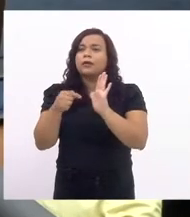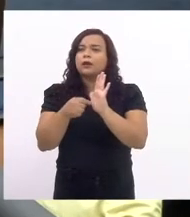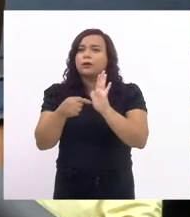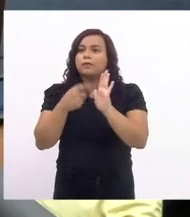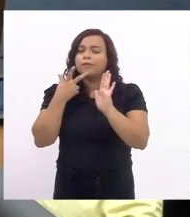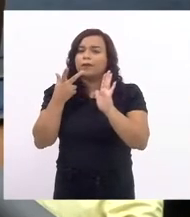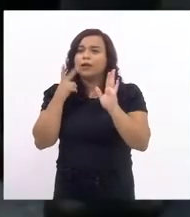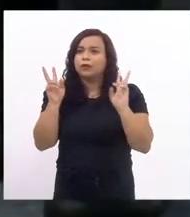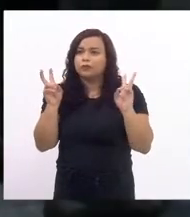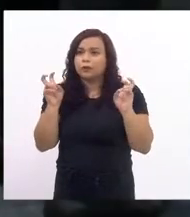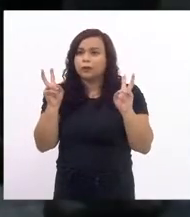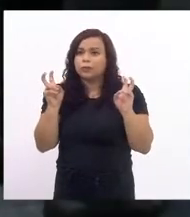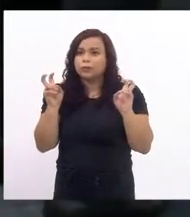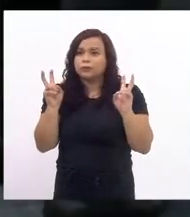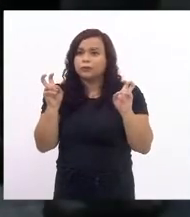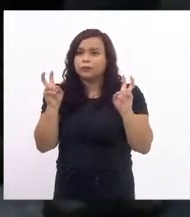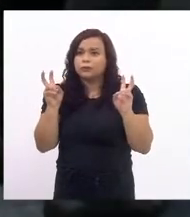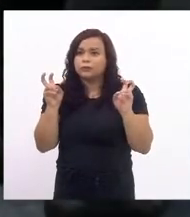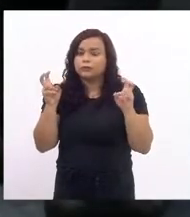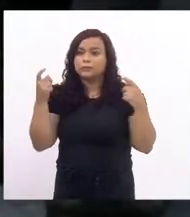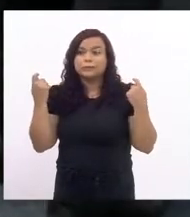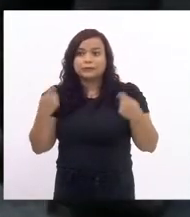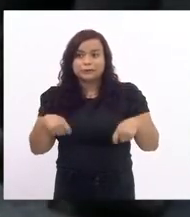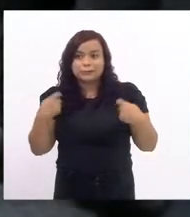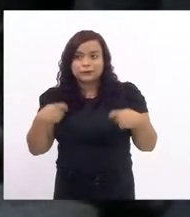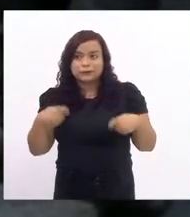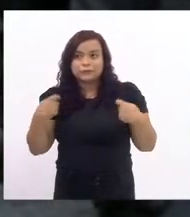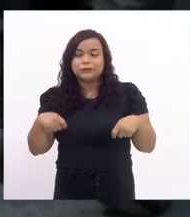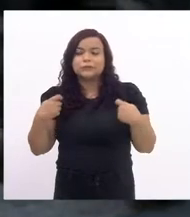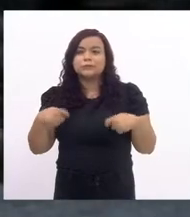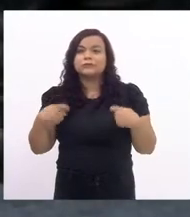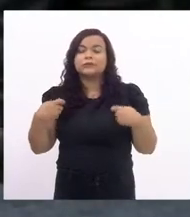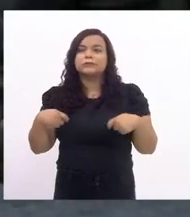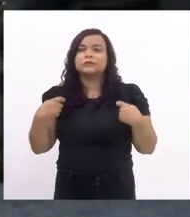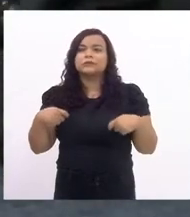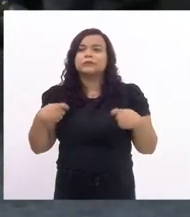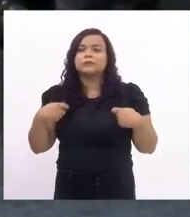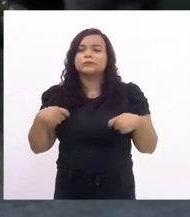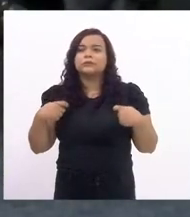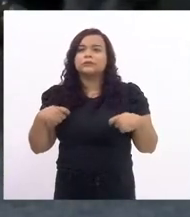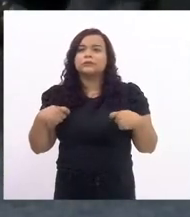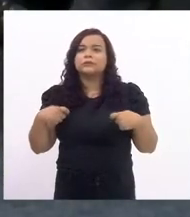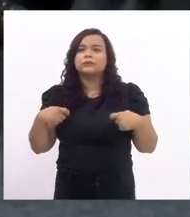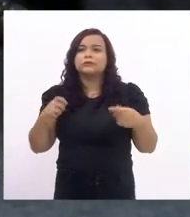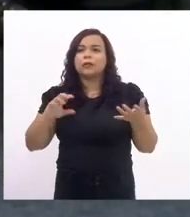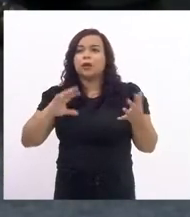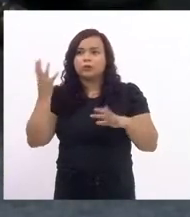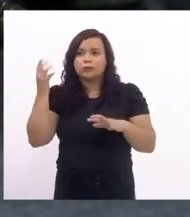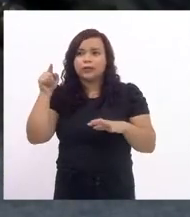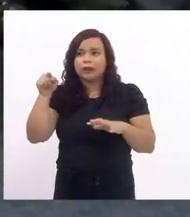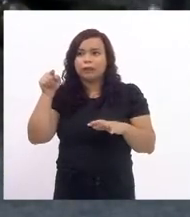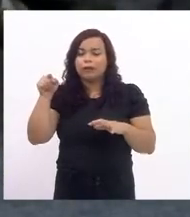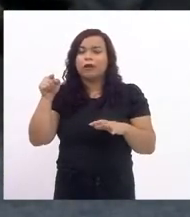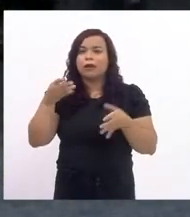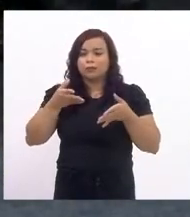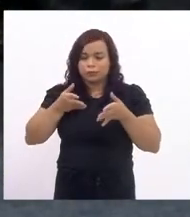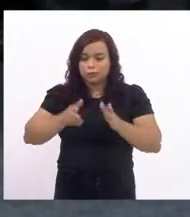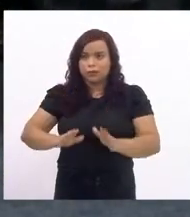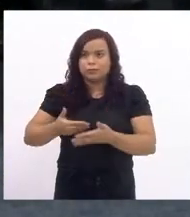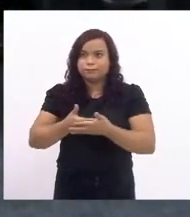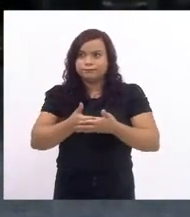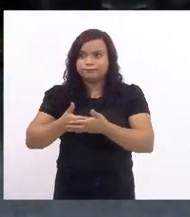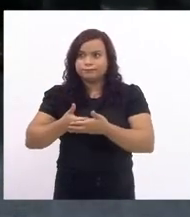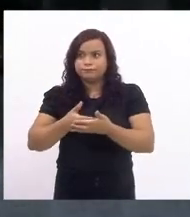exatamente de da necessidade de que no caso dos recém-nascidos necessitarem